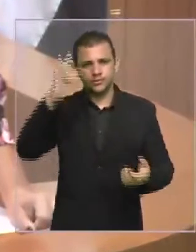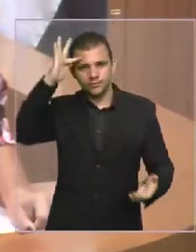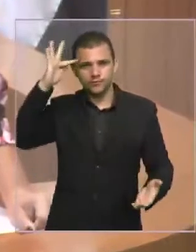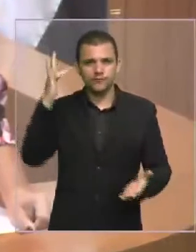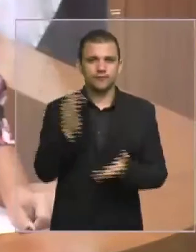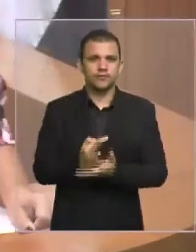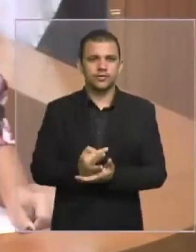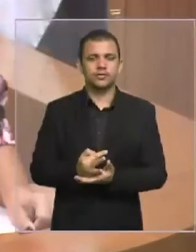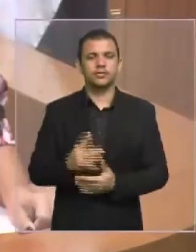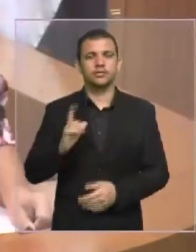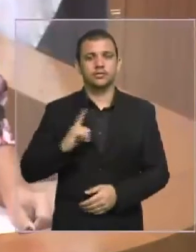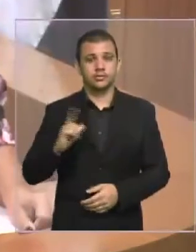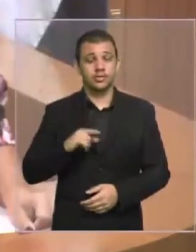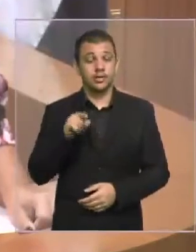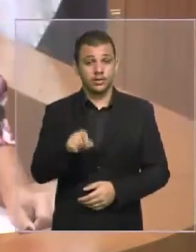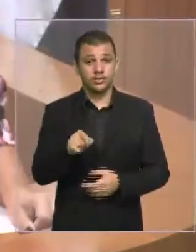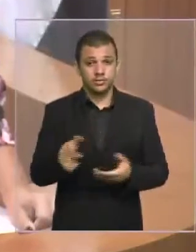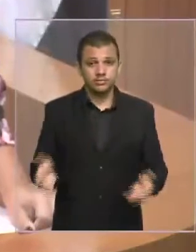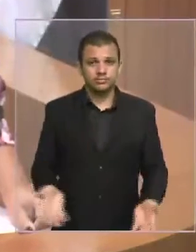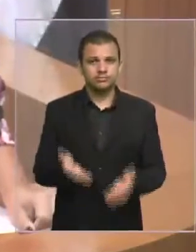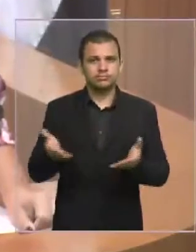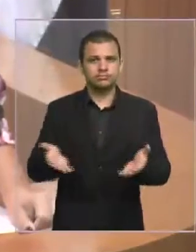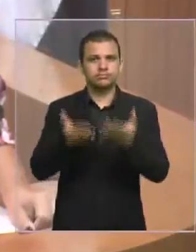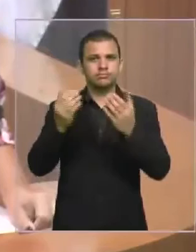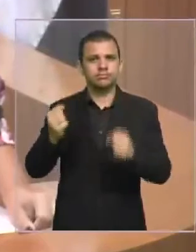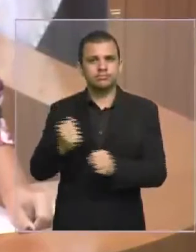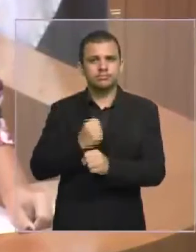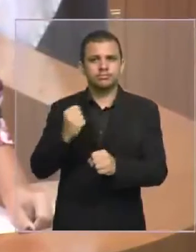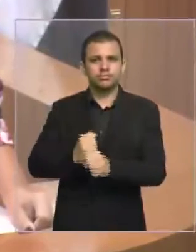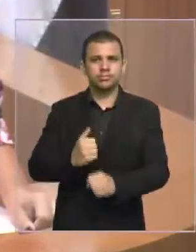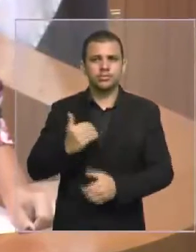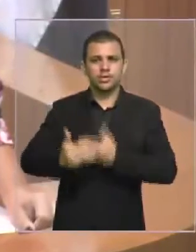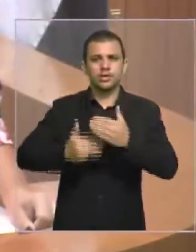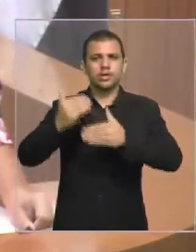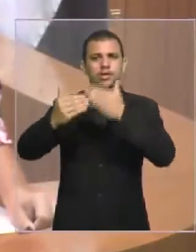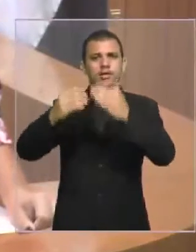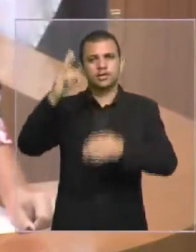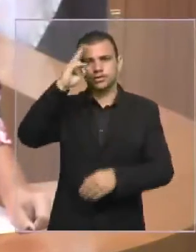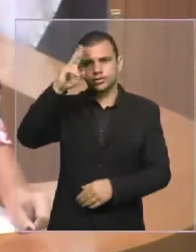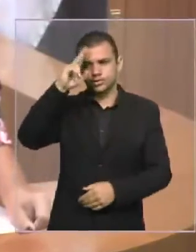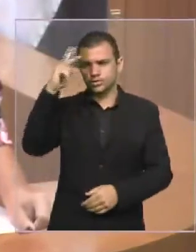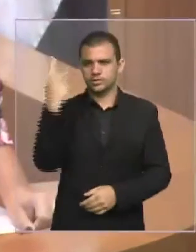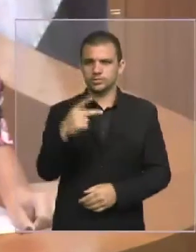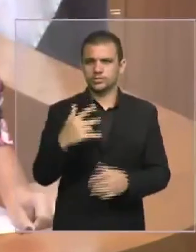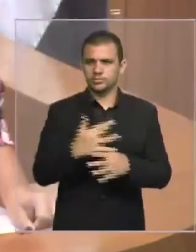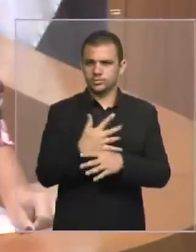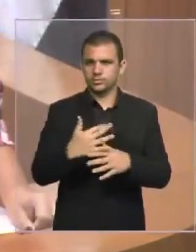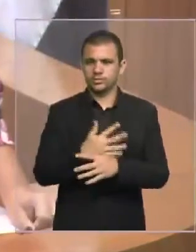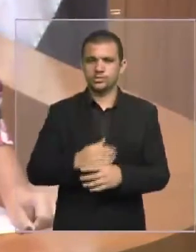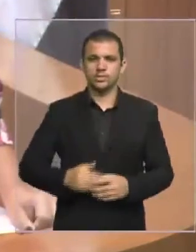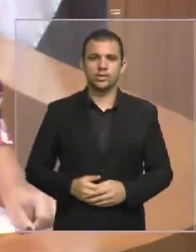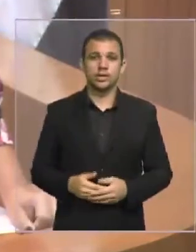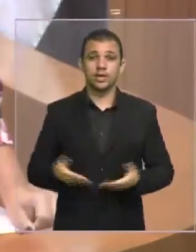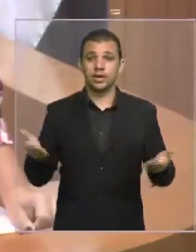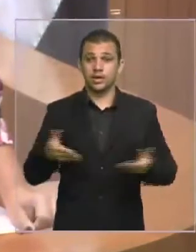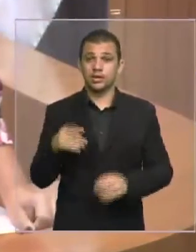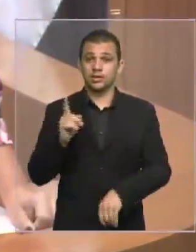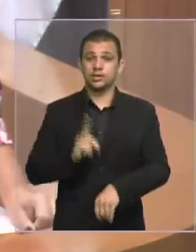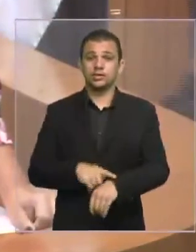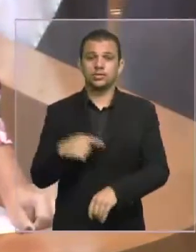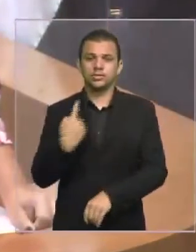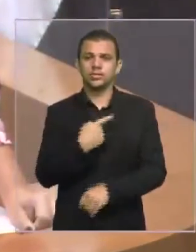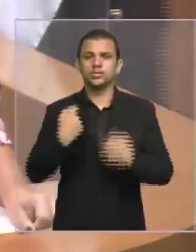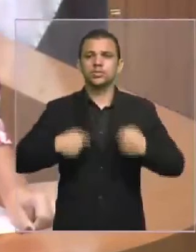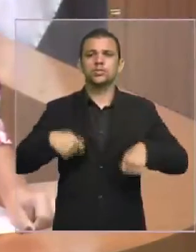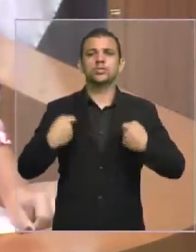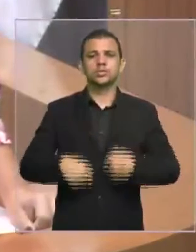as paredes e a história dessa cidade. Esse é o momento de renovarmos